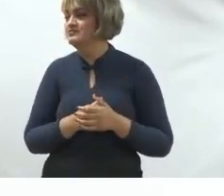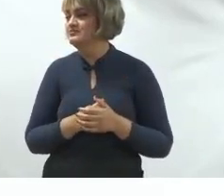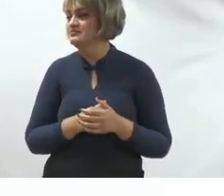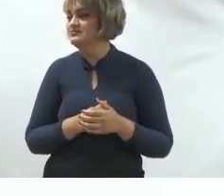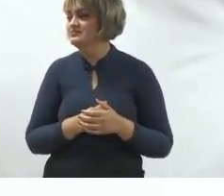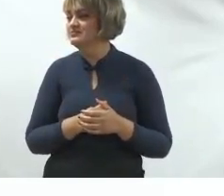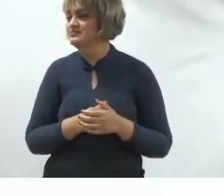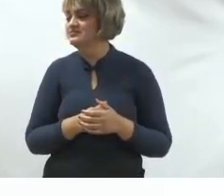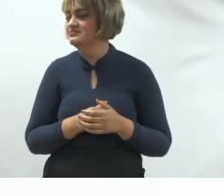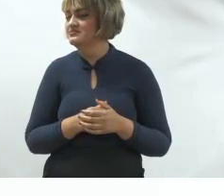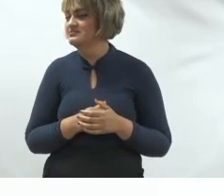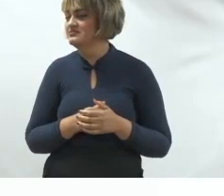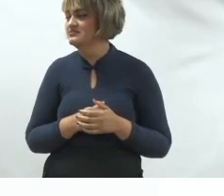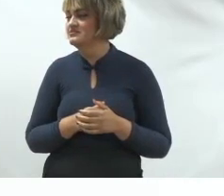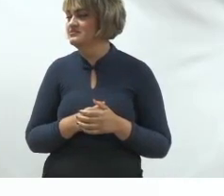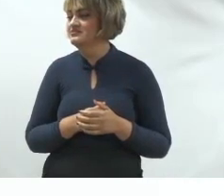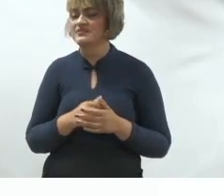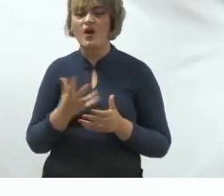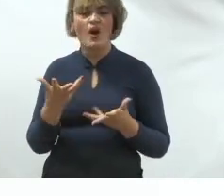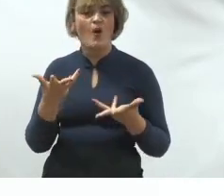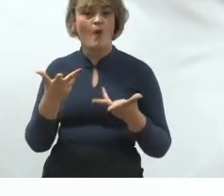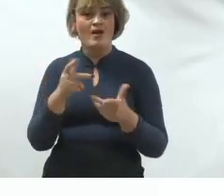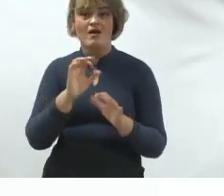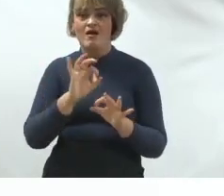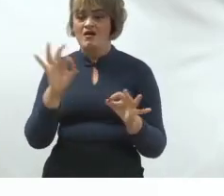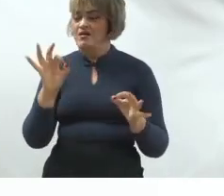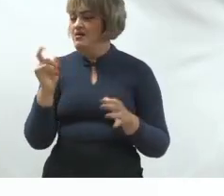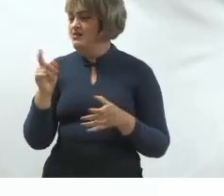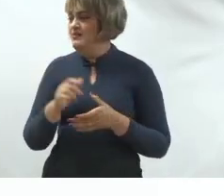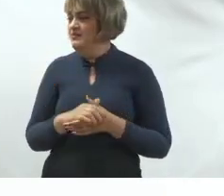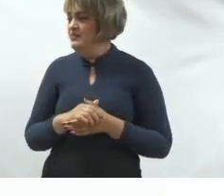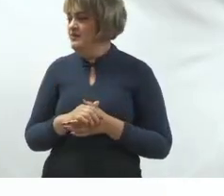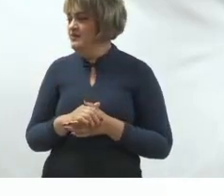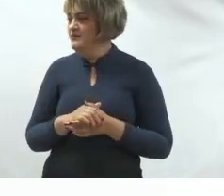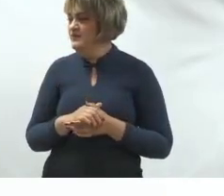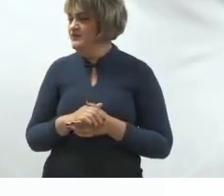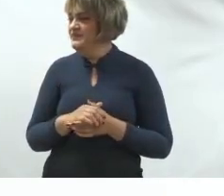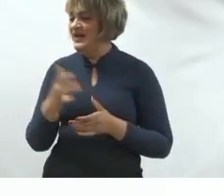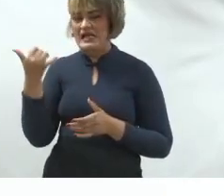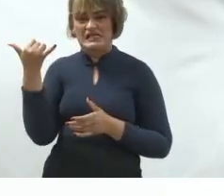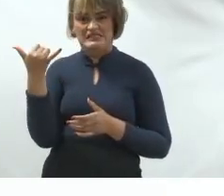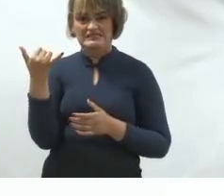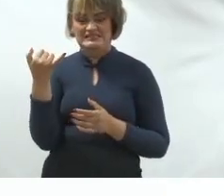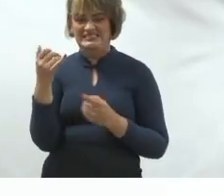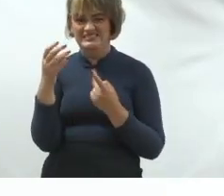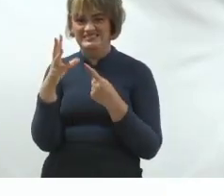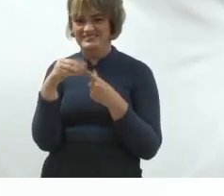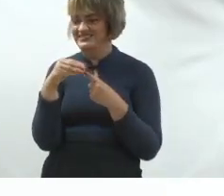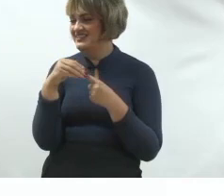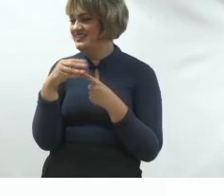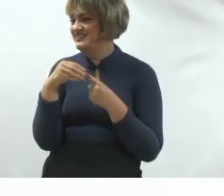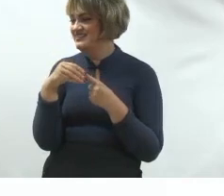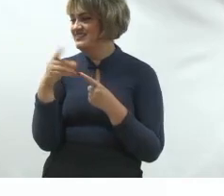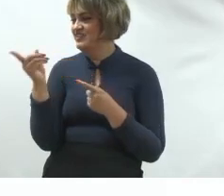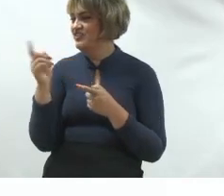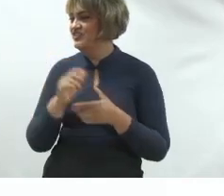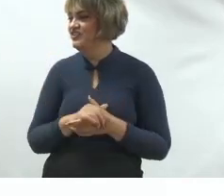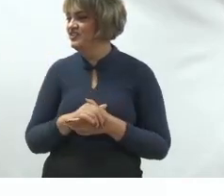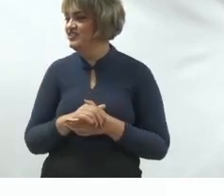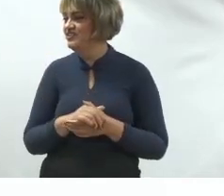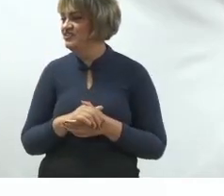Tudo de ótima qualidade. Olha isso. Essas canetas aqui, ó, minha mãe todo ano quer me roubar, ó.